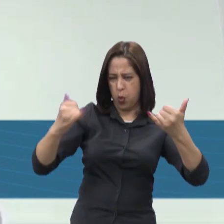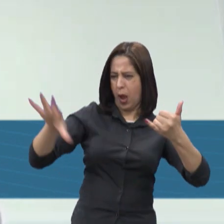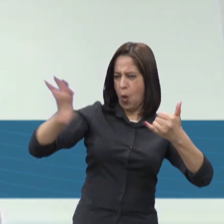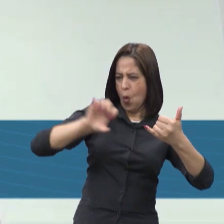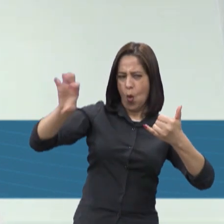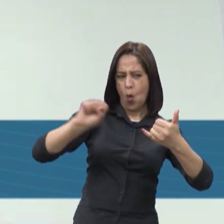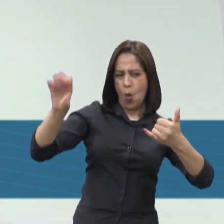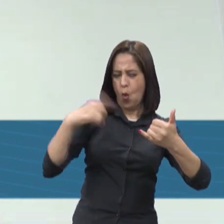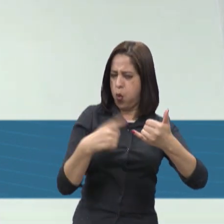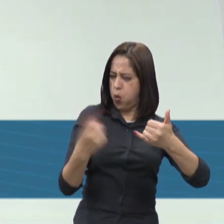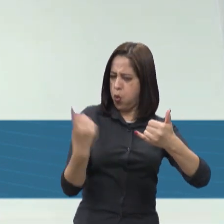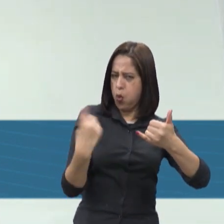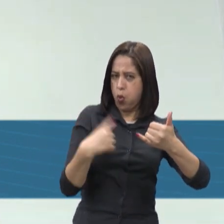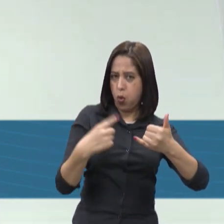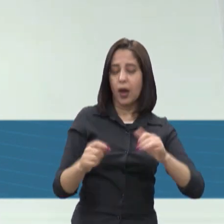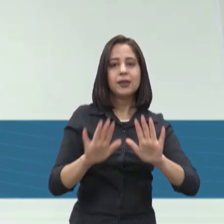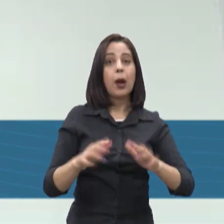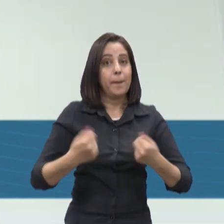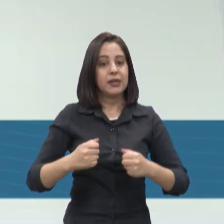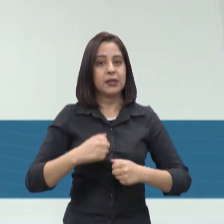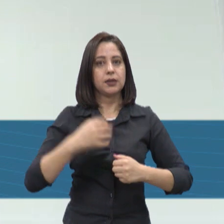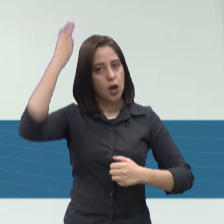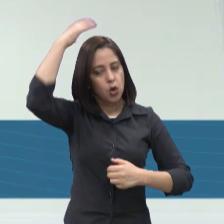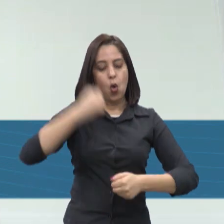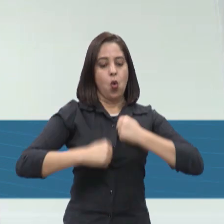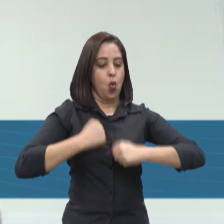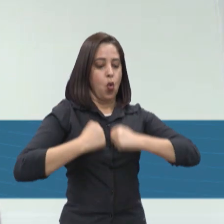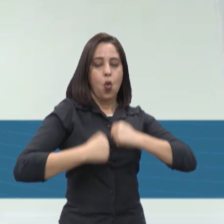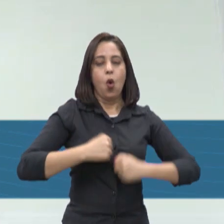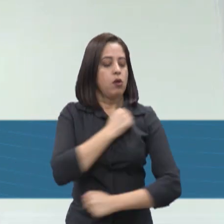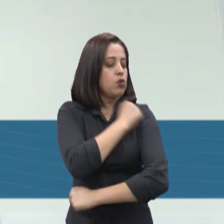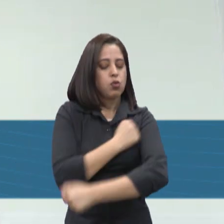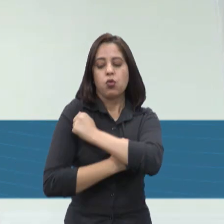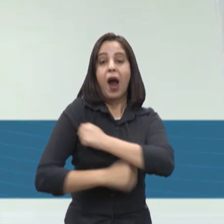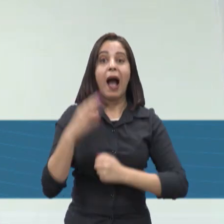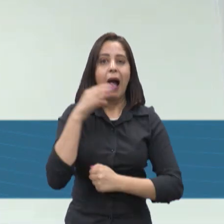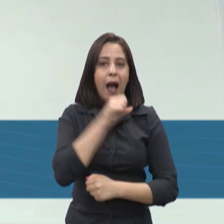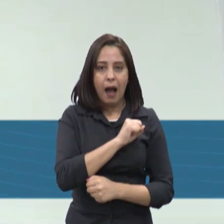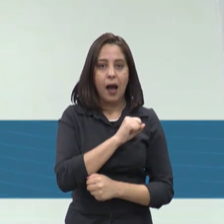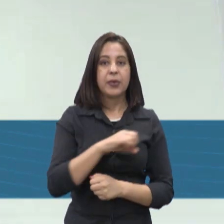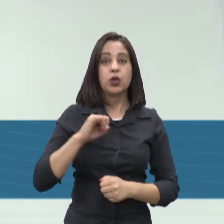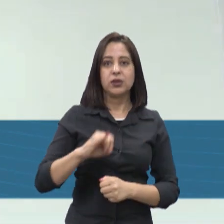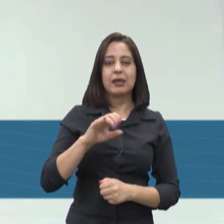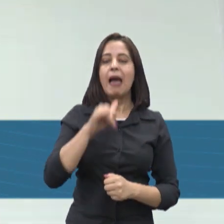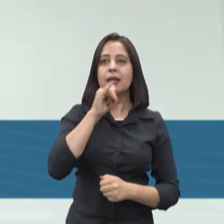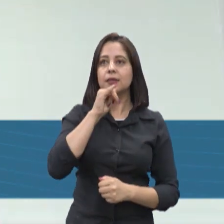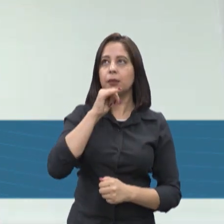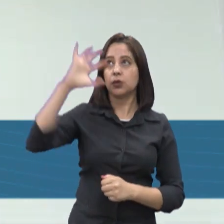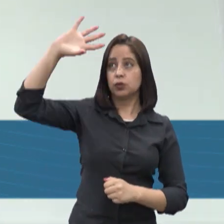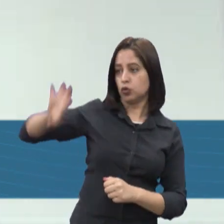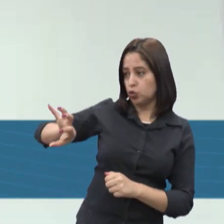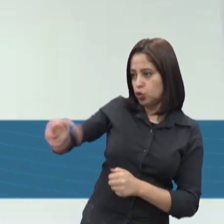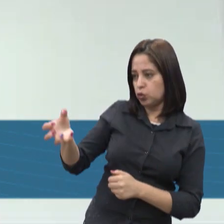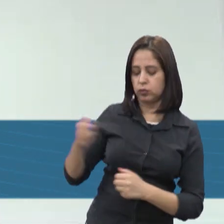tomar um banho assim, mais tranquilo, menos tempo, ou desliga ele na hora que você for se saboar, depois liga